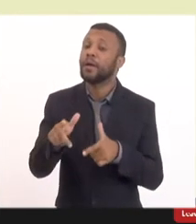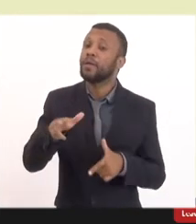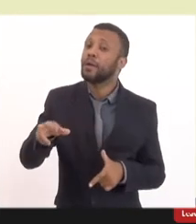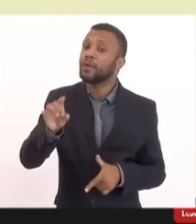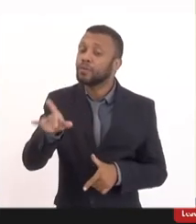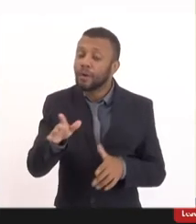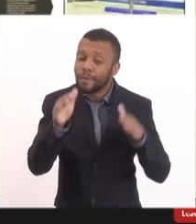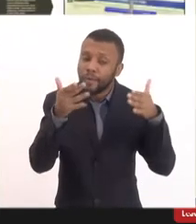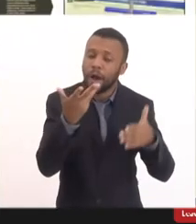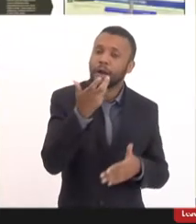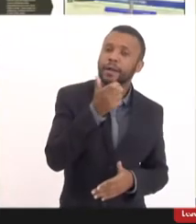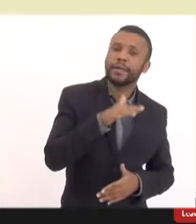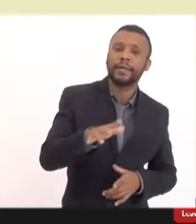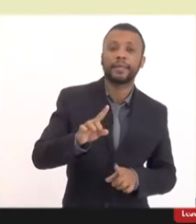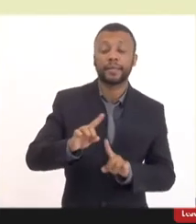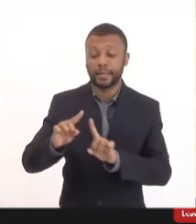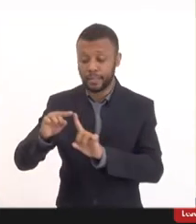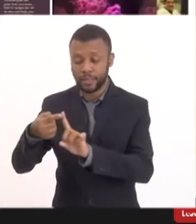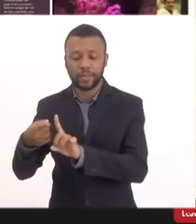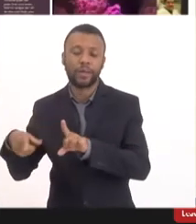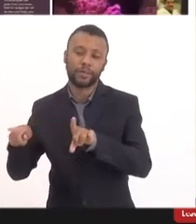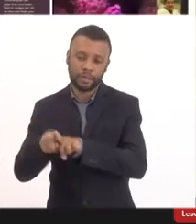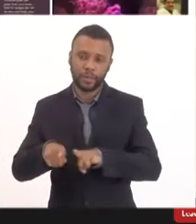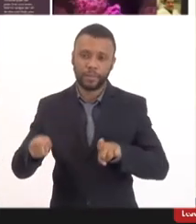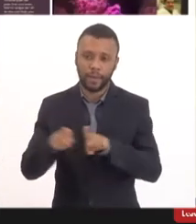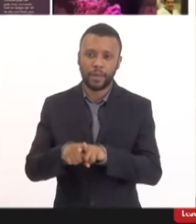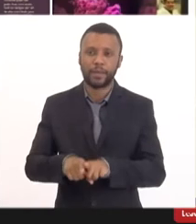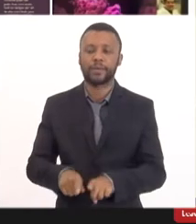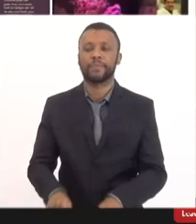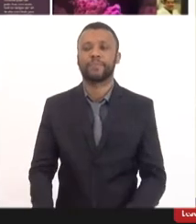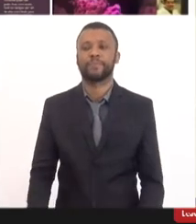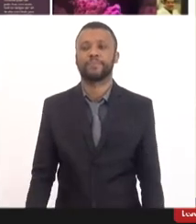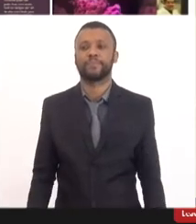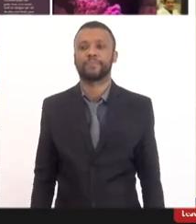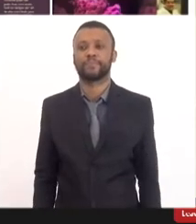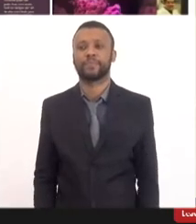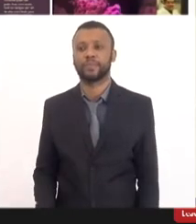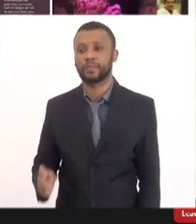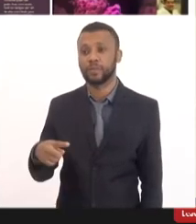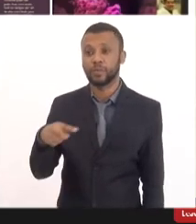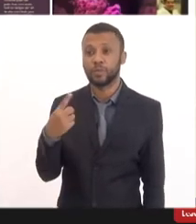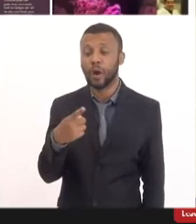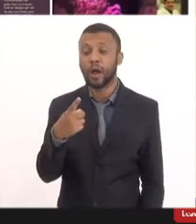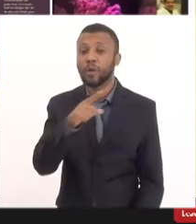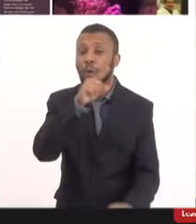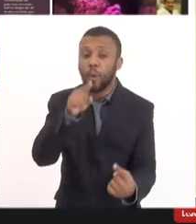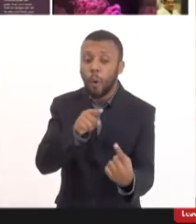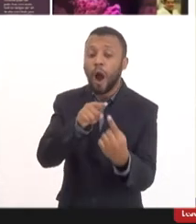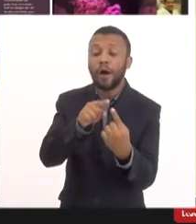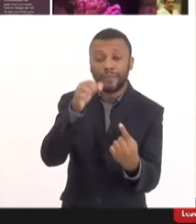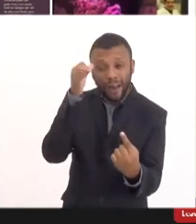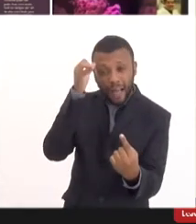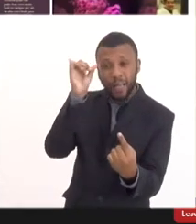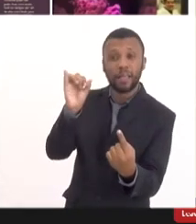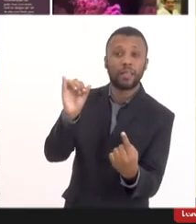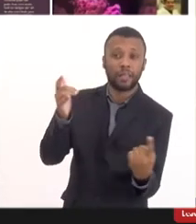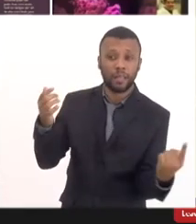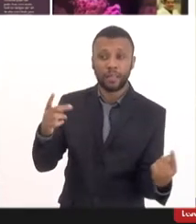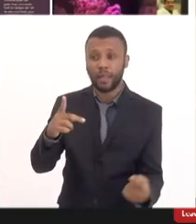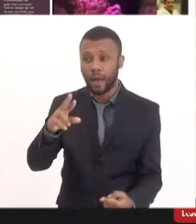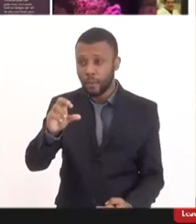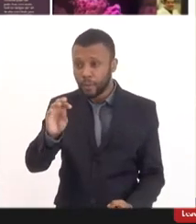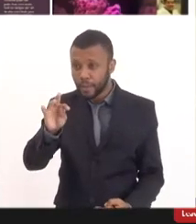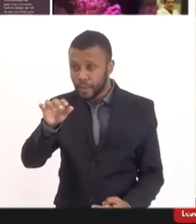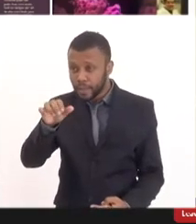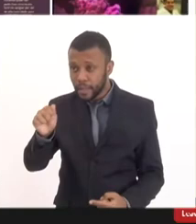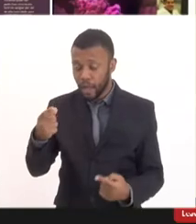próprio criador um dos criadores um dos caras mais os vacinólogos mais importantes do mundo diz a gente errou o alvo essa proteína no nossa